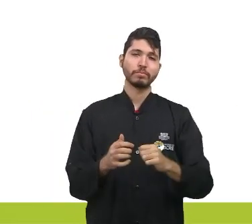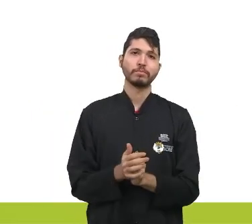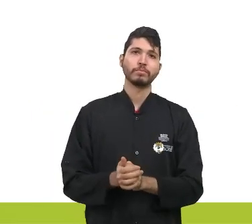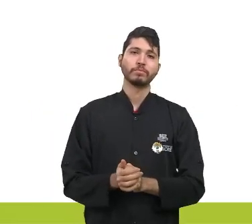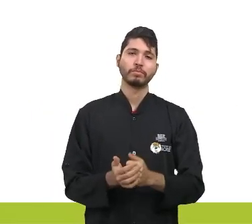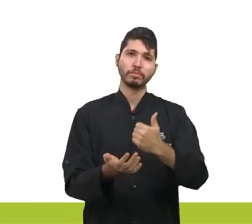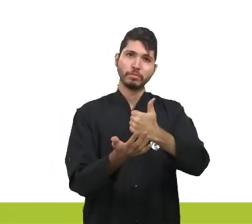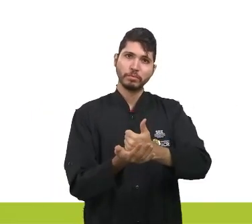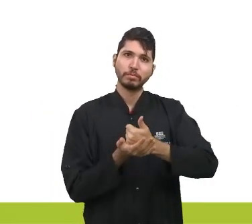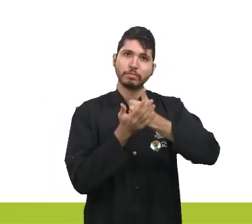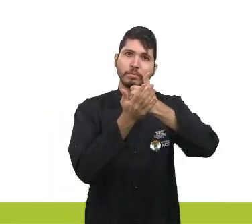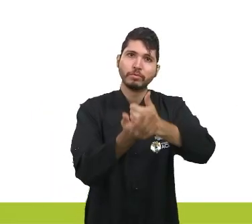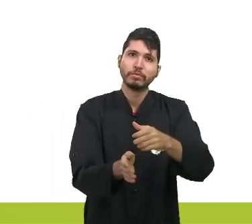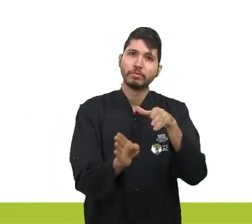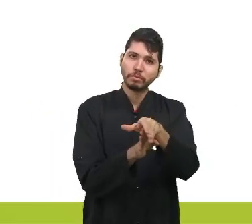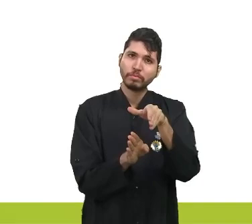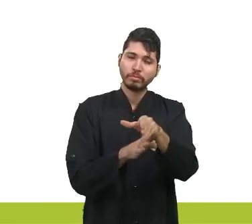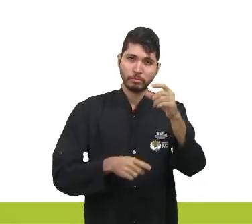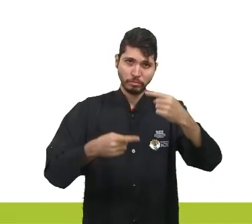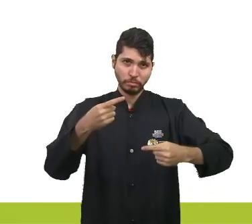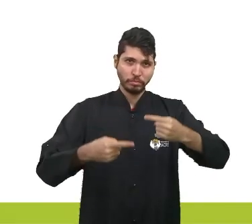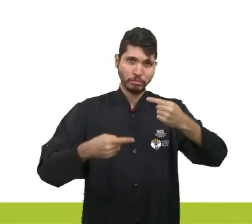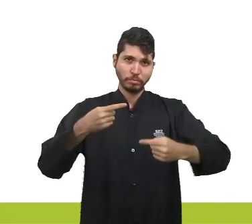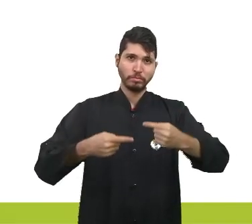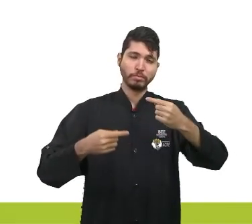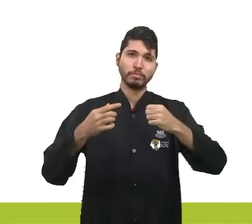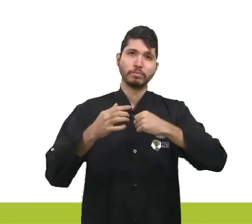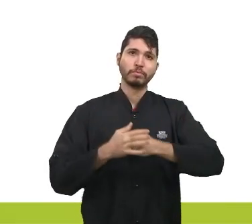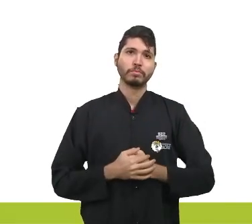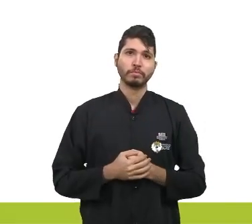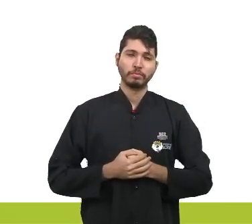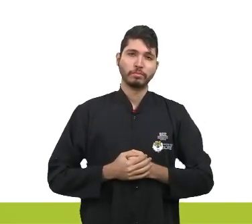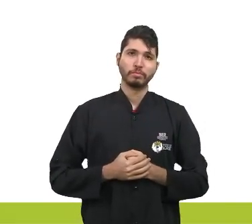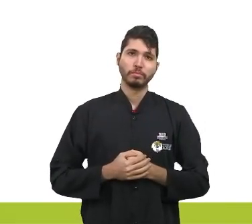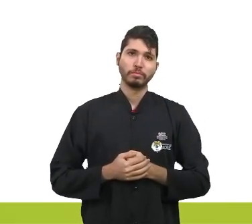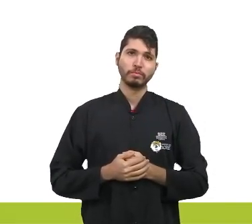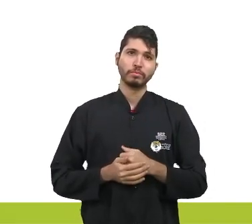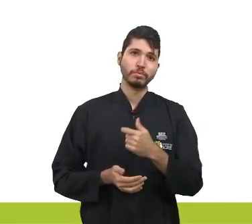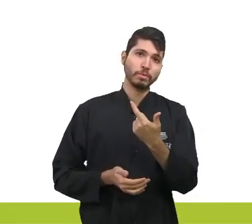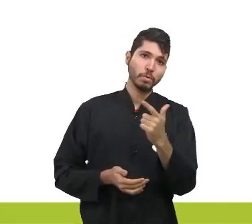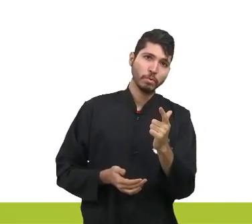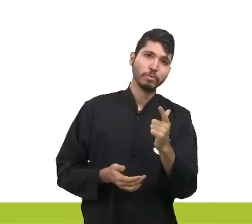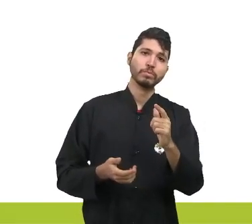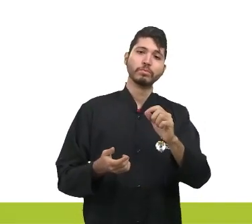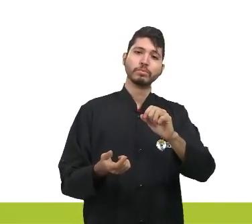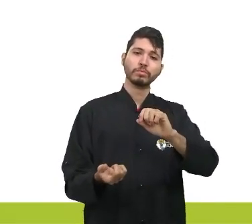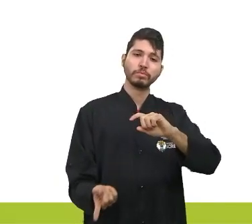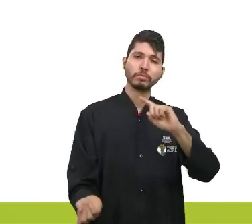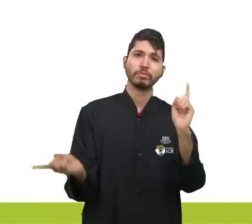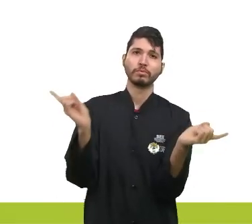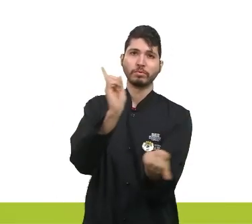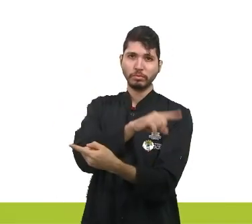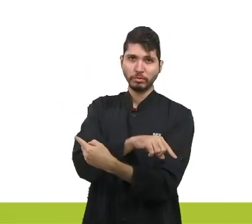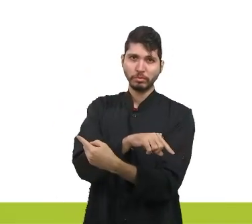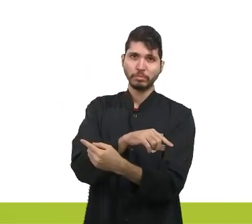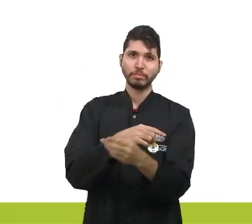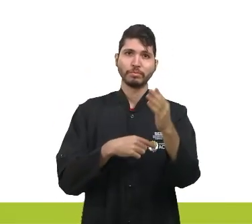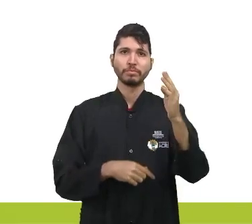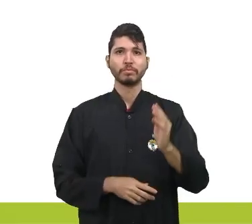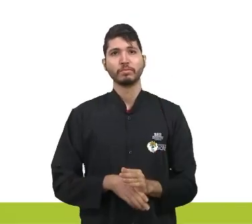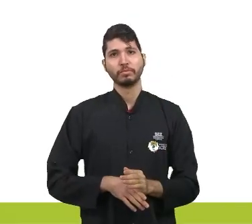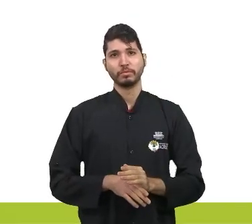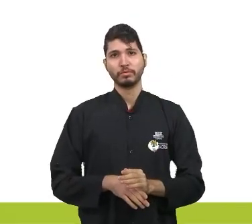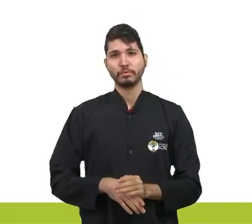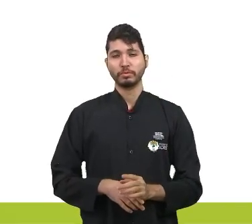uma orientação política ou para outra que seja exatamente o seu oposto. O padrão ambivalente do